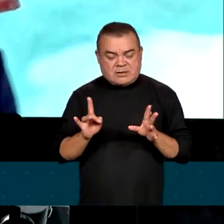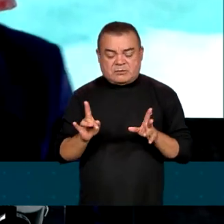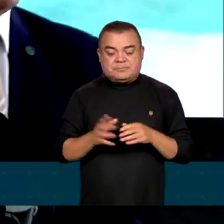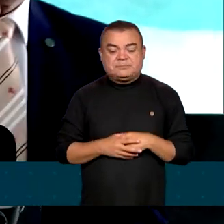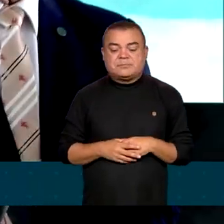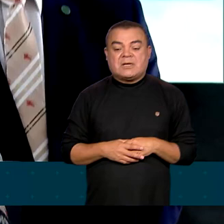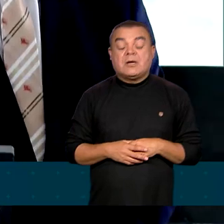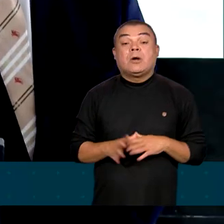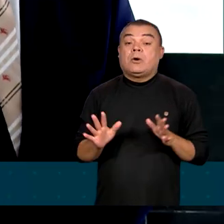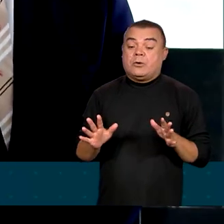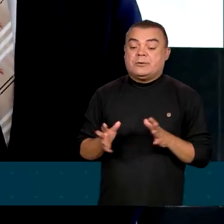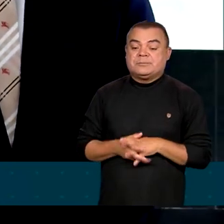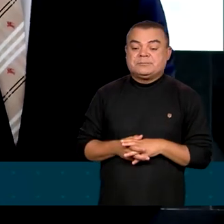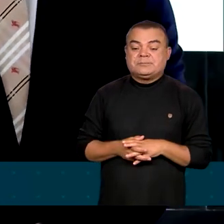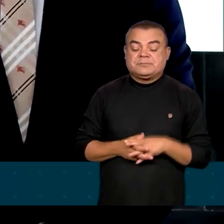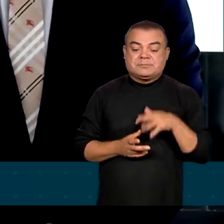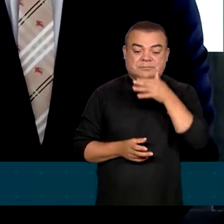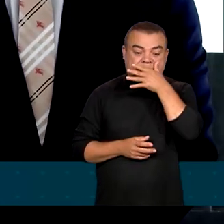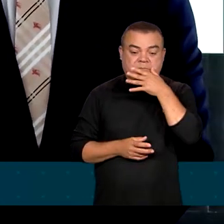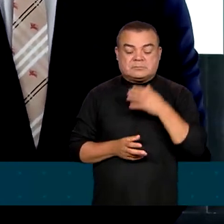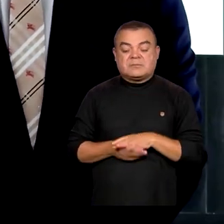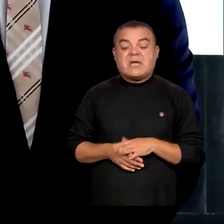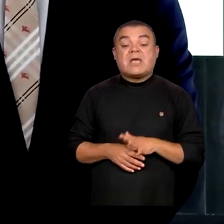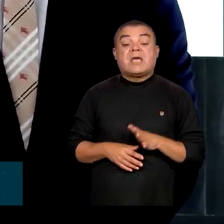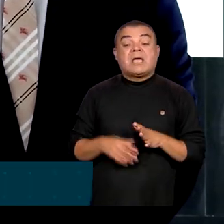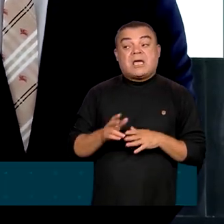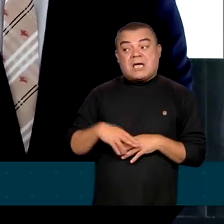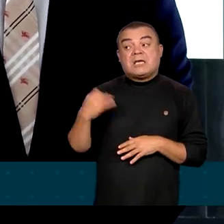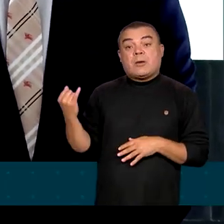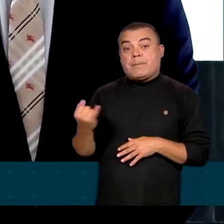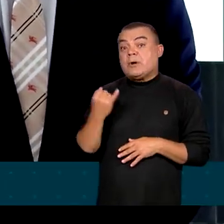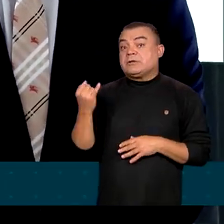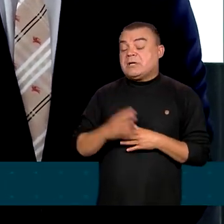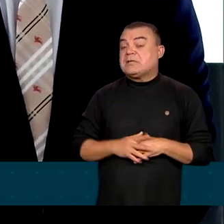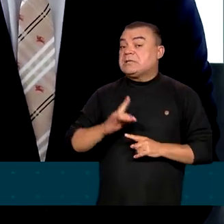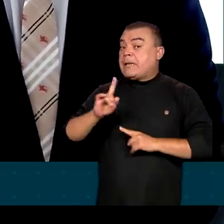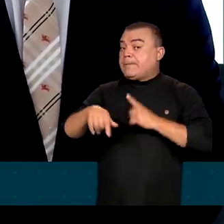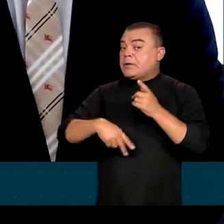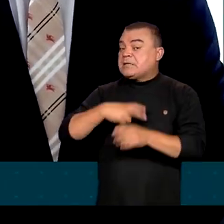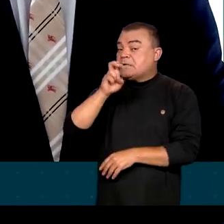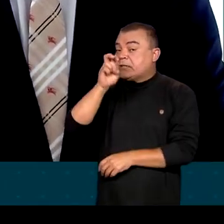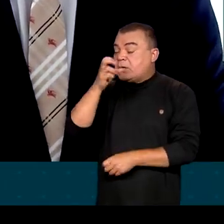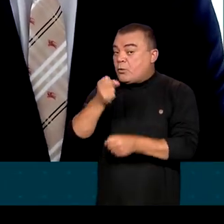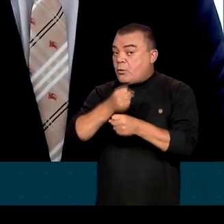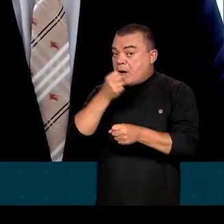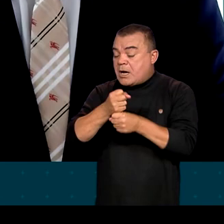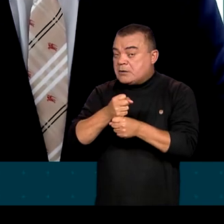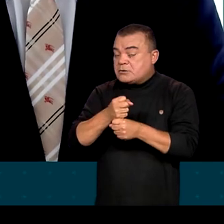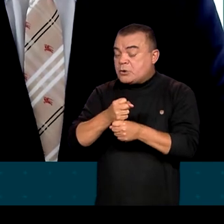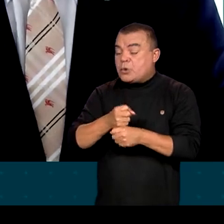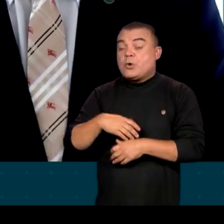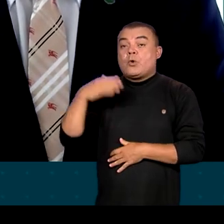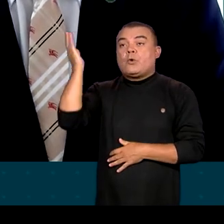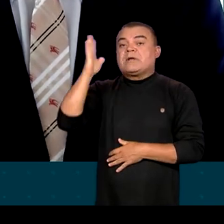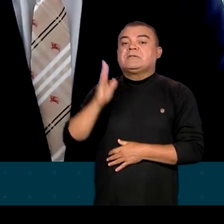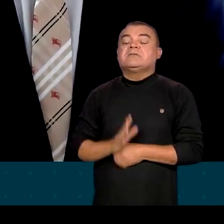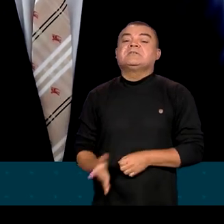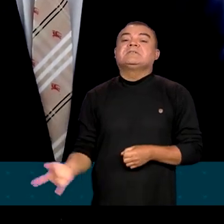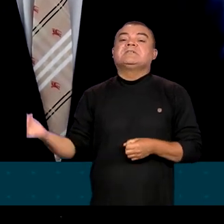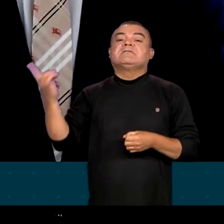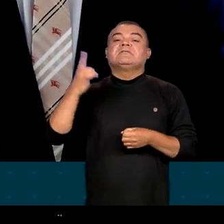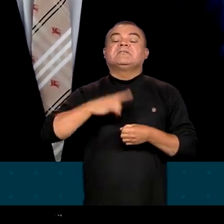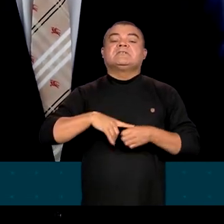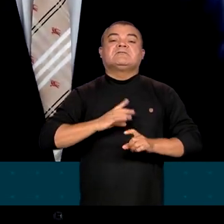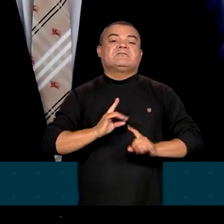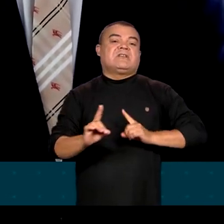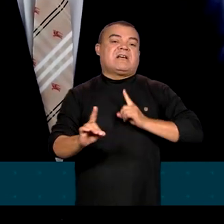Primeiro, eu acho que é importante registrar que depois de cinco anos, o Brasil está retomando um diálogo